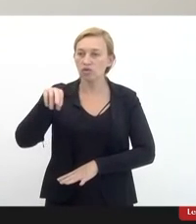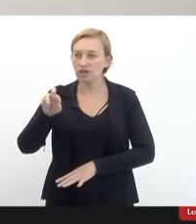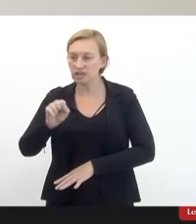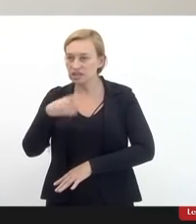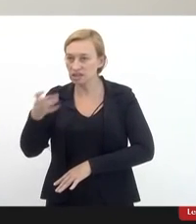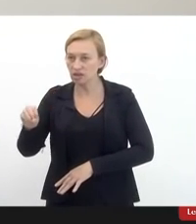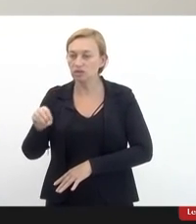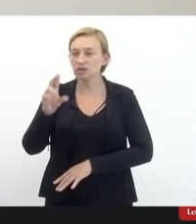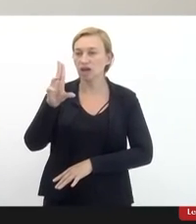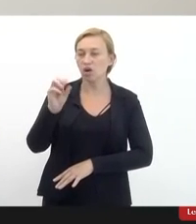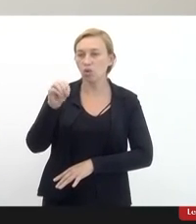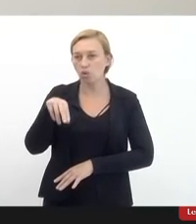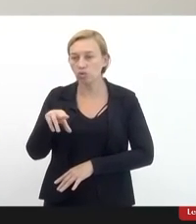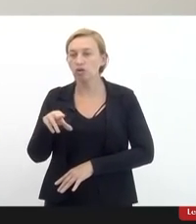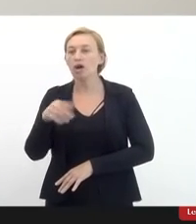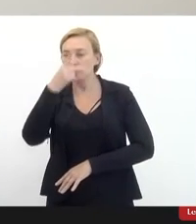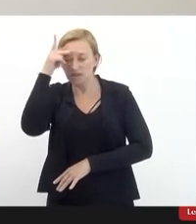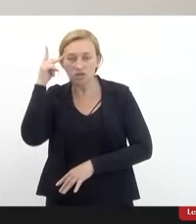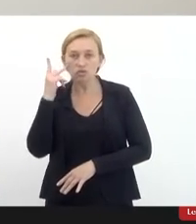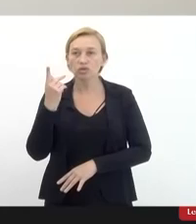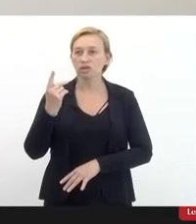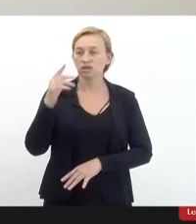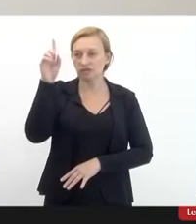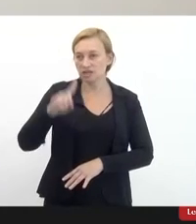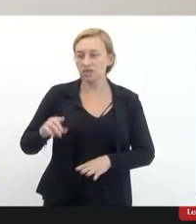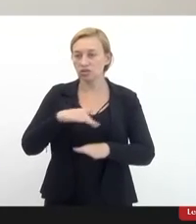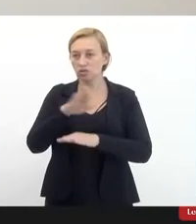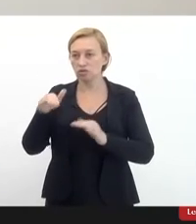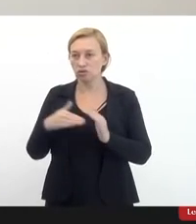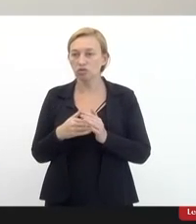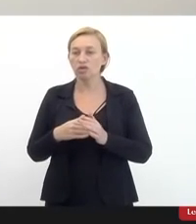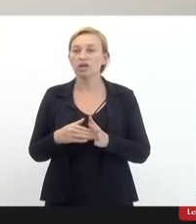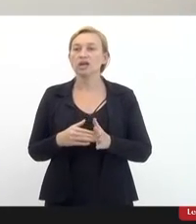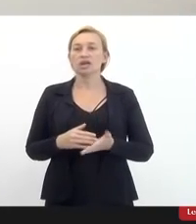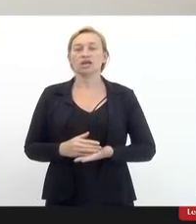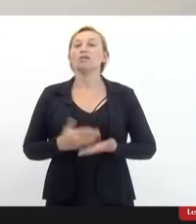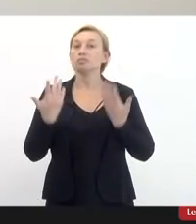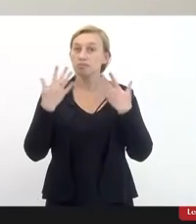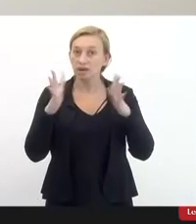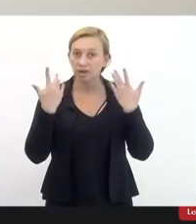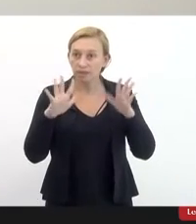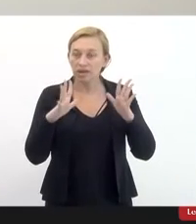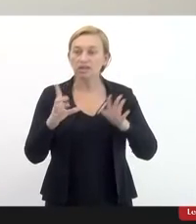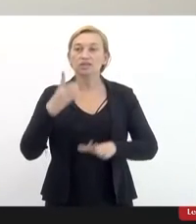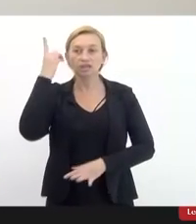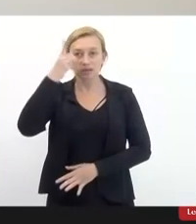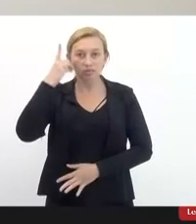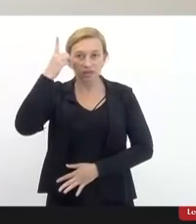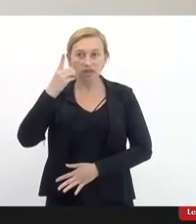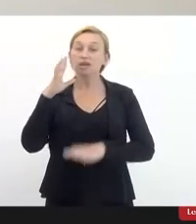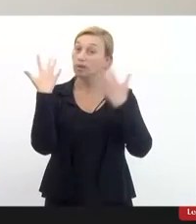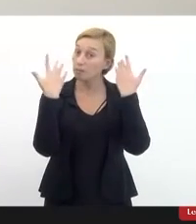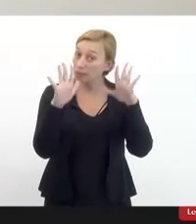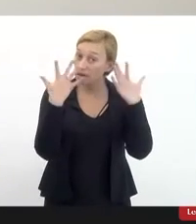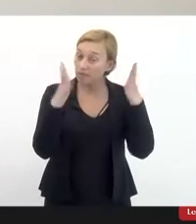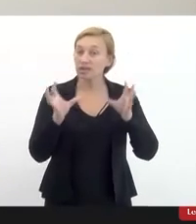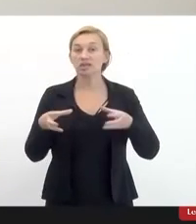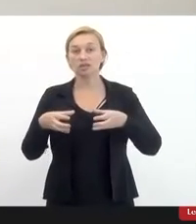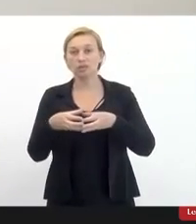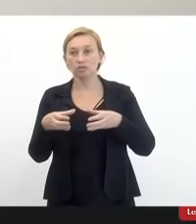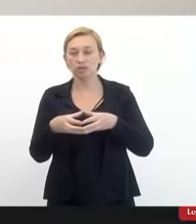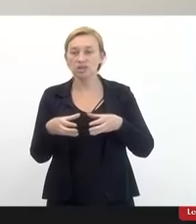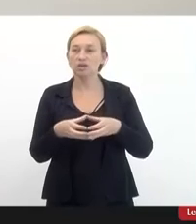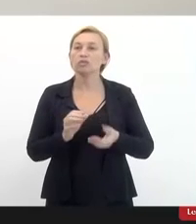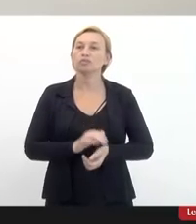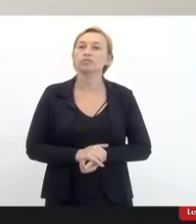ONU com relação a pessoa com deficiência como um todo e no mais parabéns a deputada parabéns a comissão